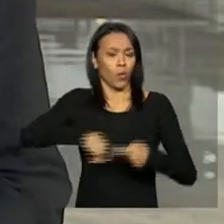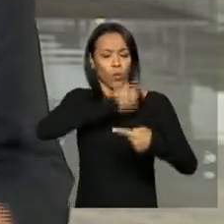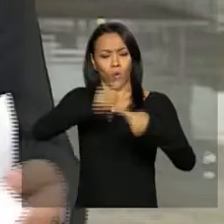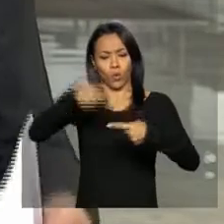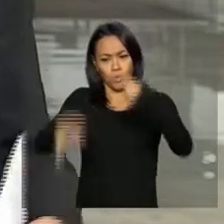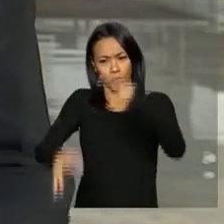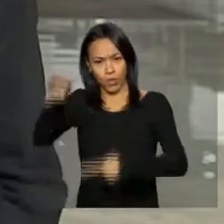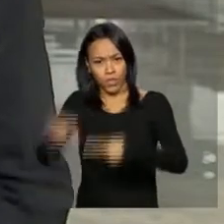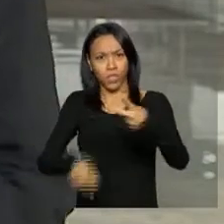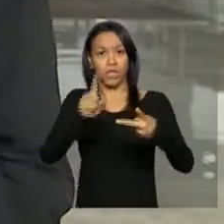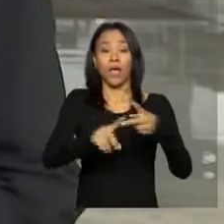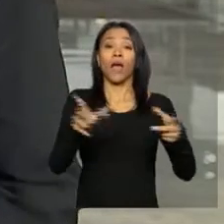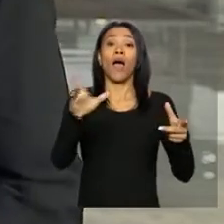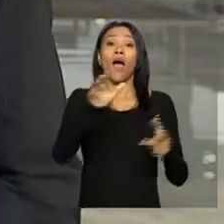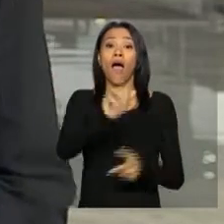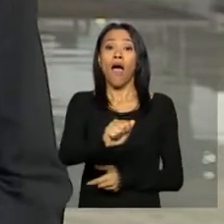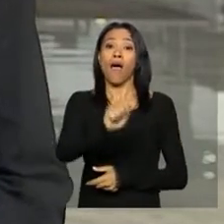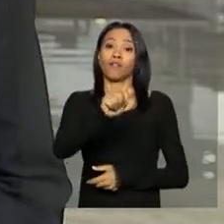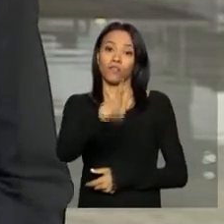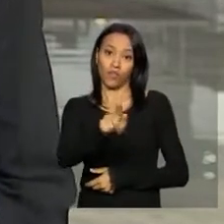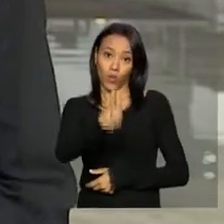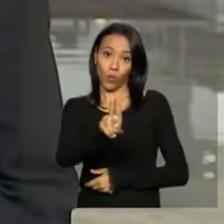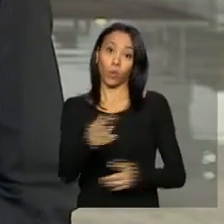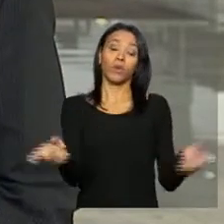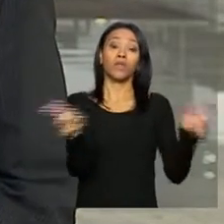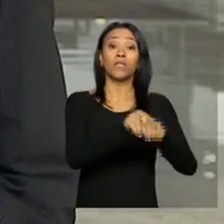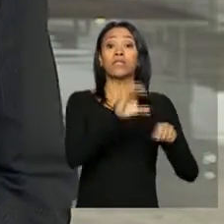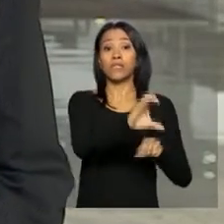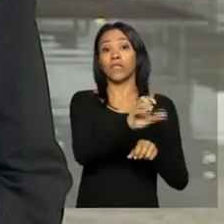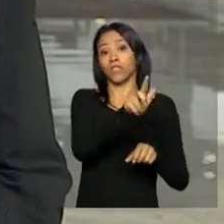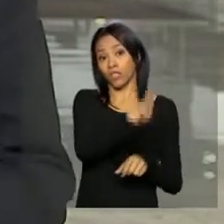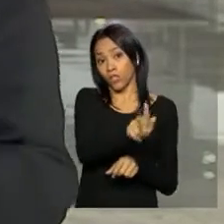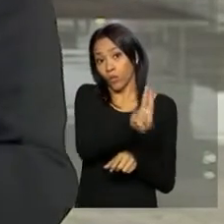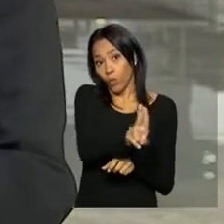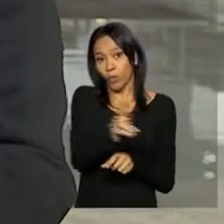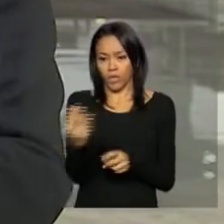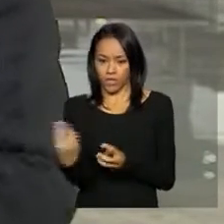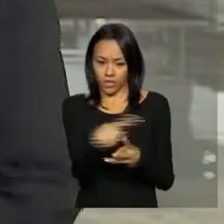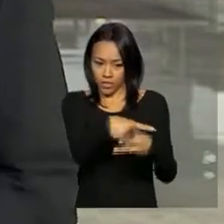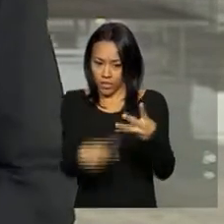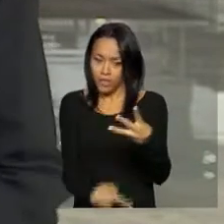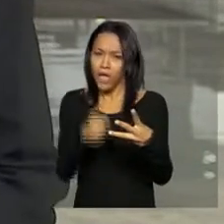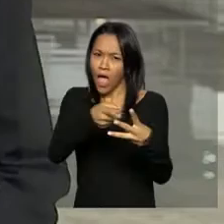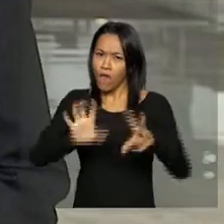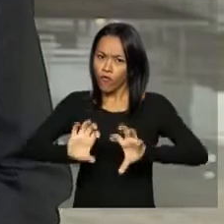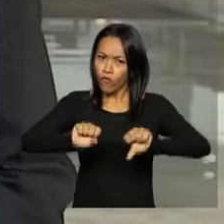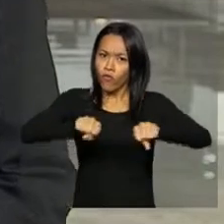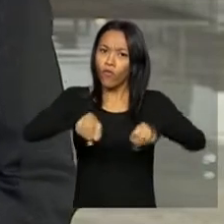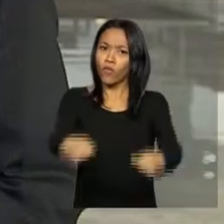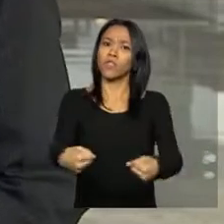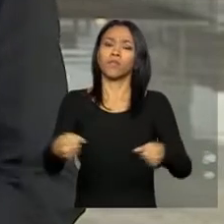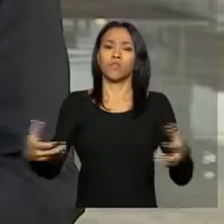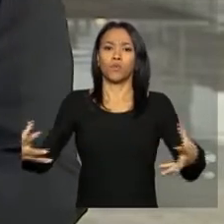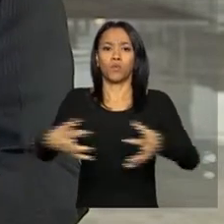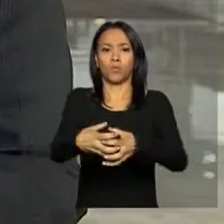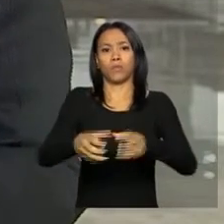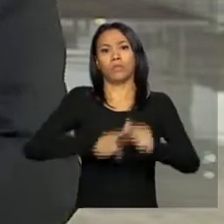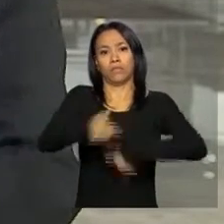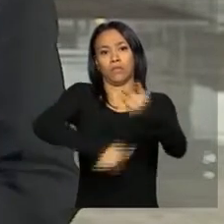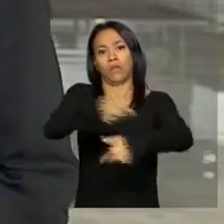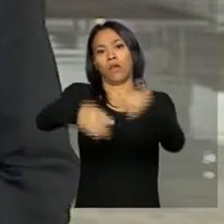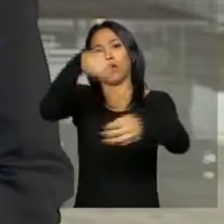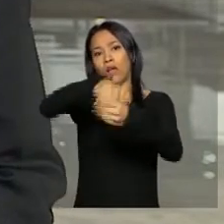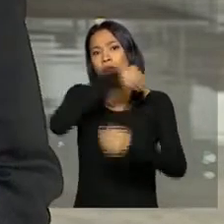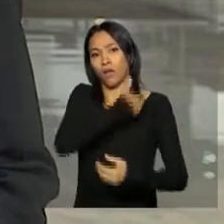Justiça, da AGU e da Controladoria Geral da União, são pautadas pelo fortalecimento das ações de Estado.